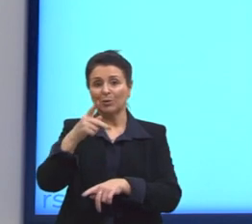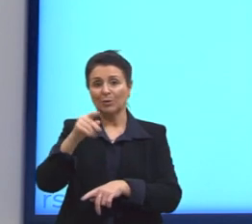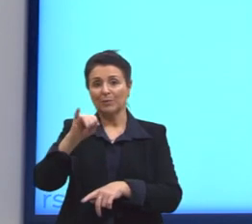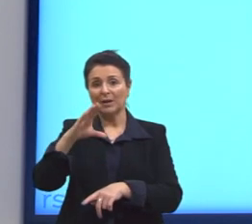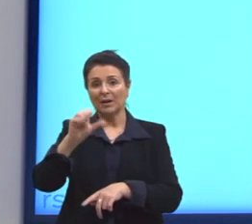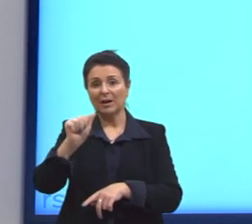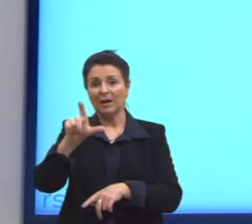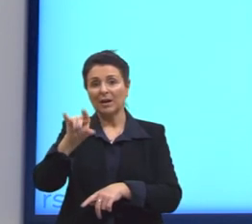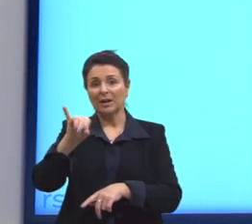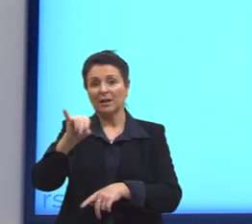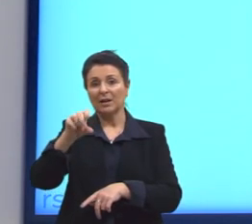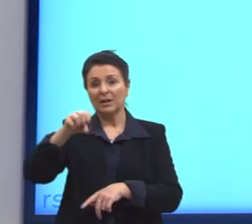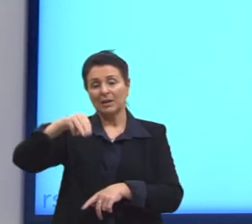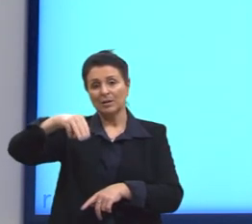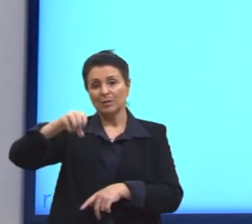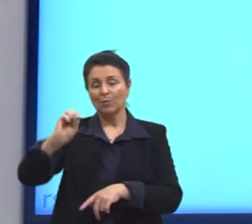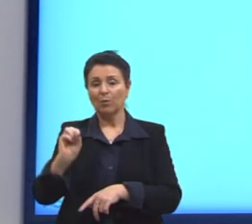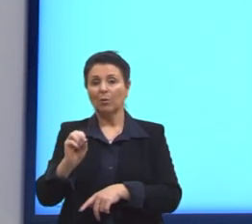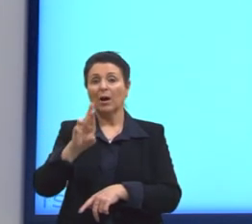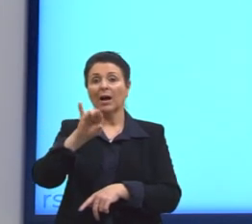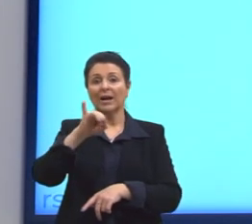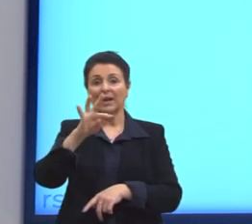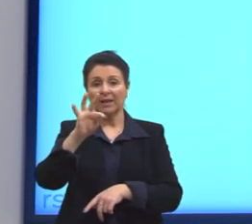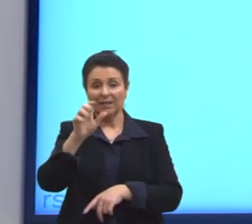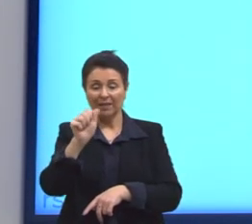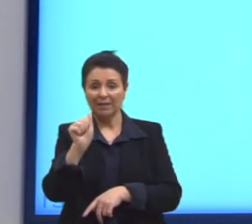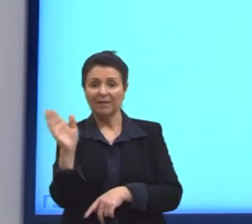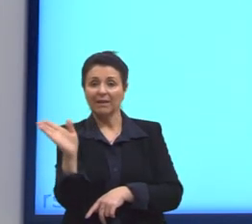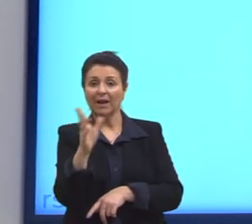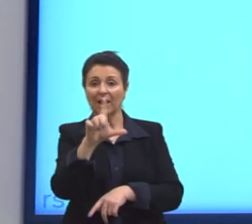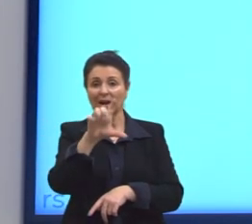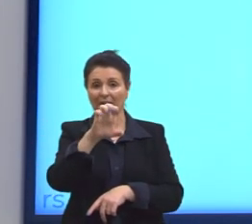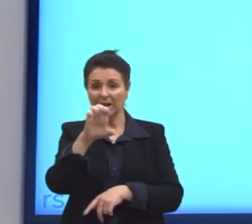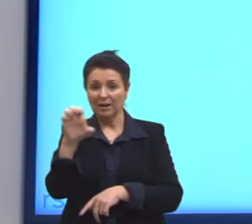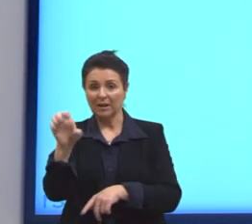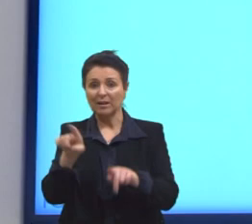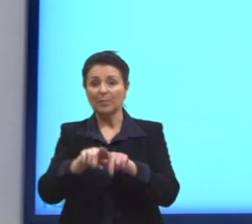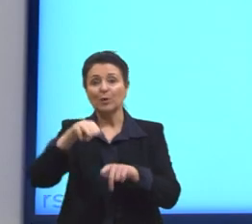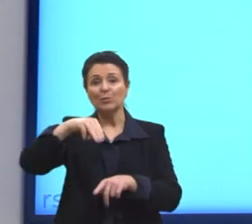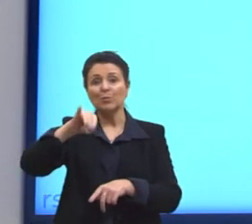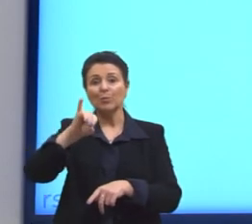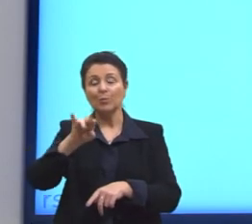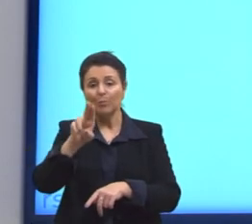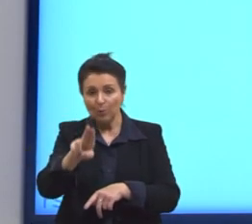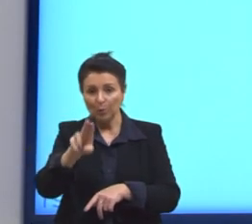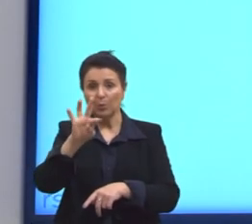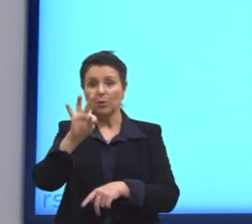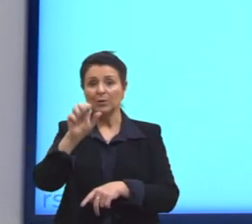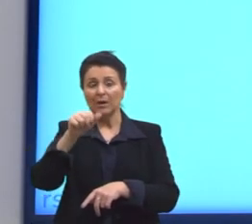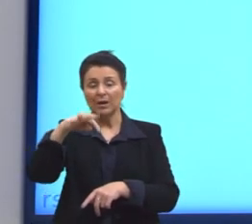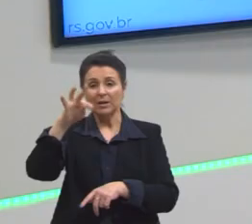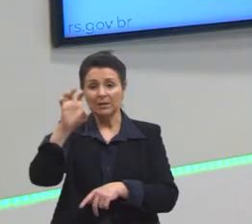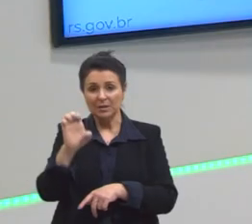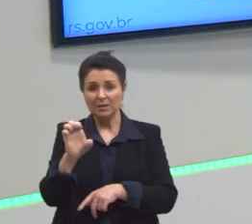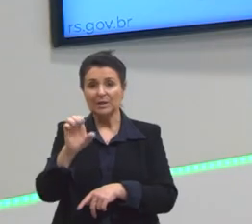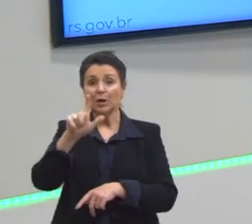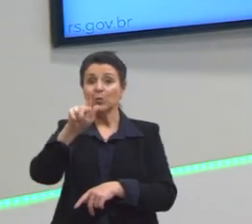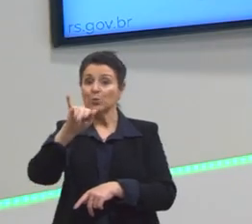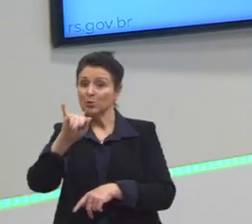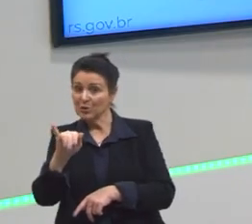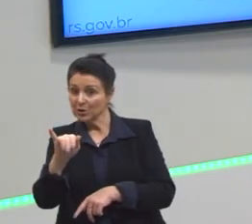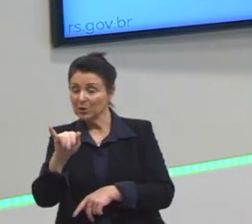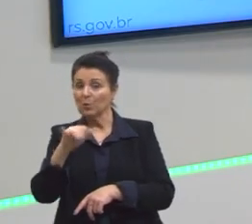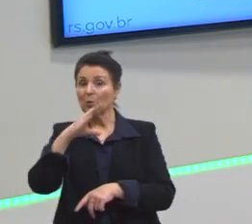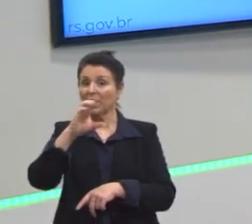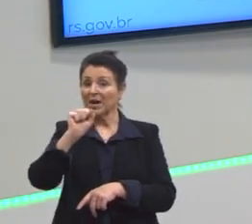Rita Lee, vai fazer os mutantes, fazer parte desse movimento. Gilberto Gil, Caetano Veloso. E o que